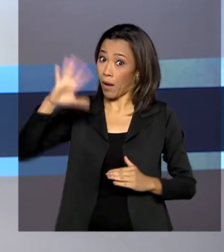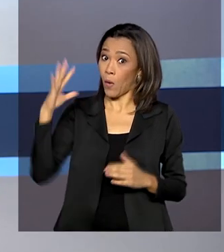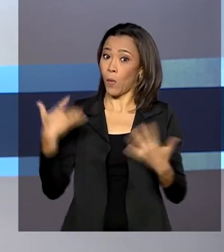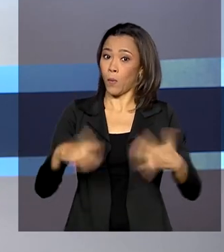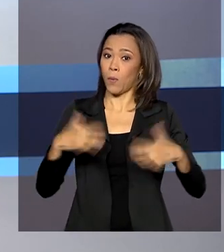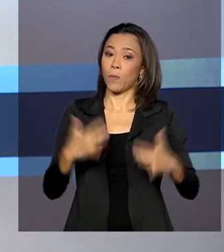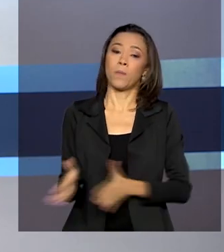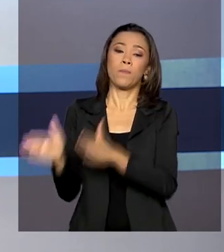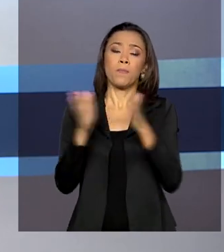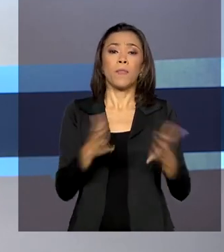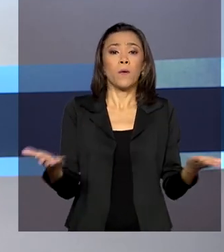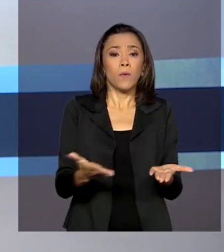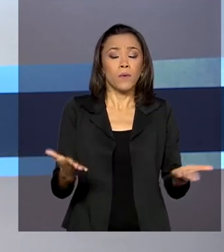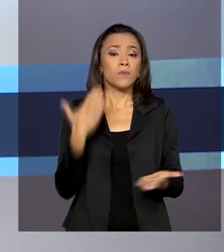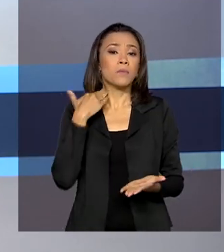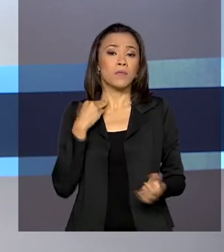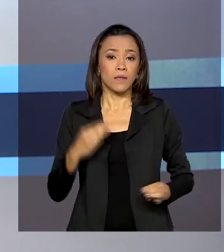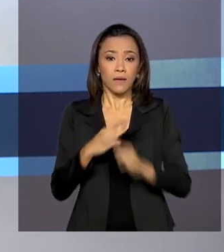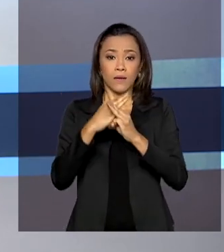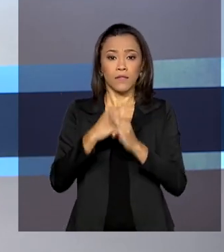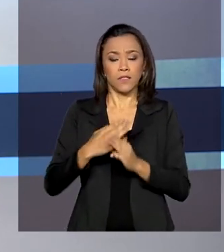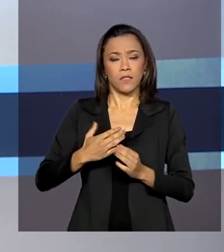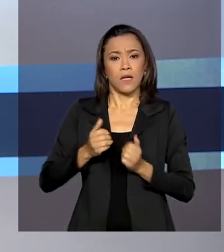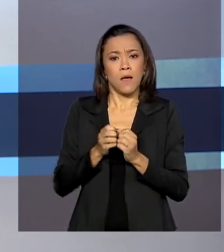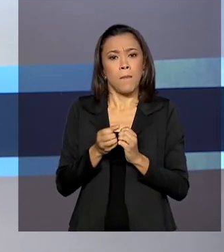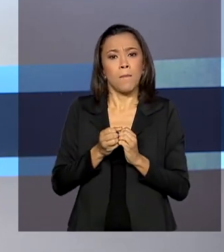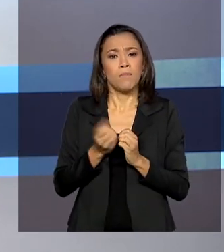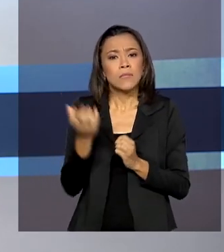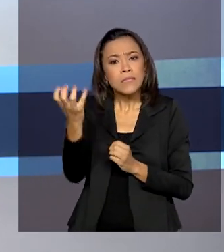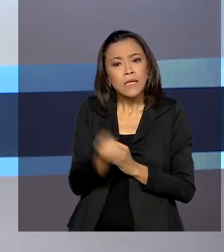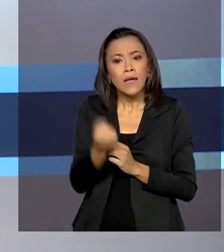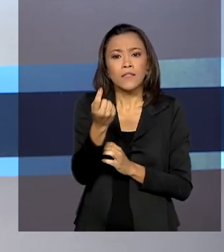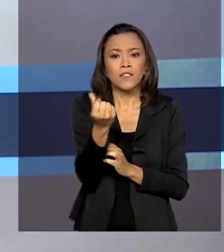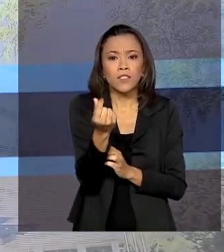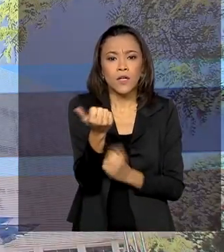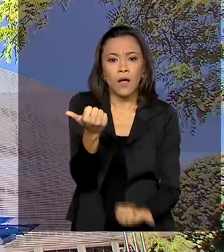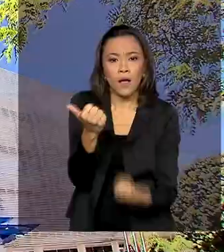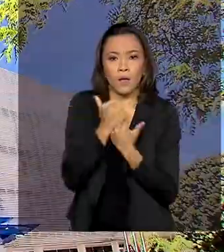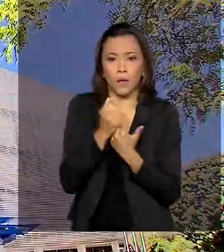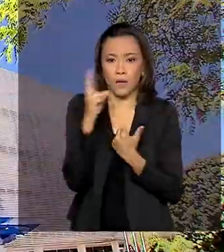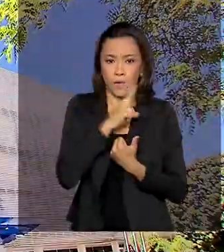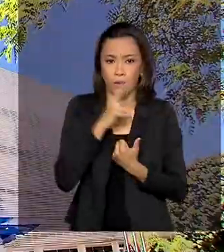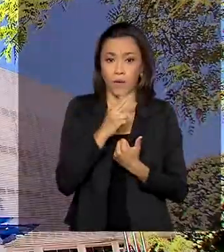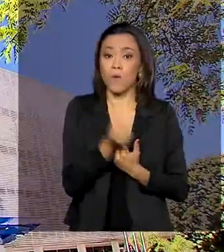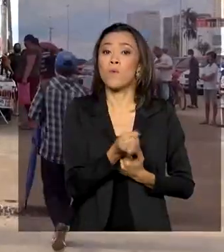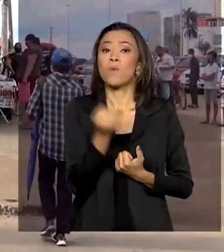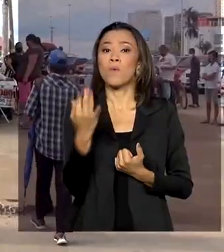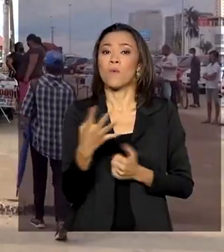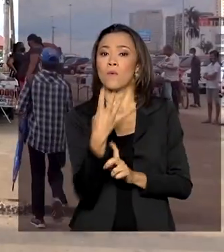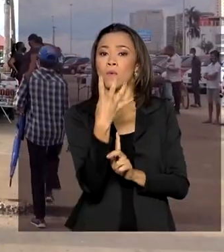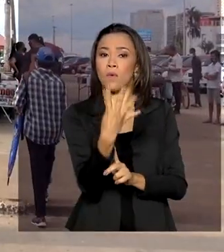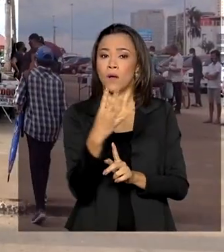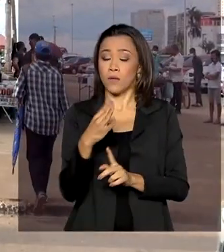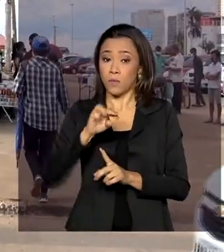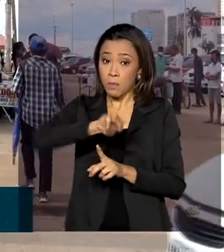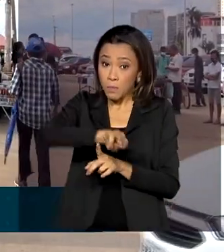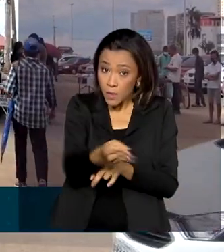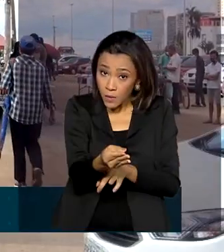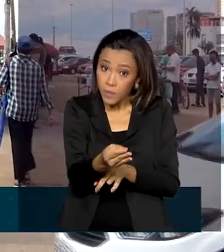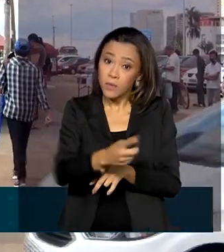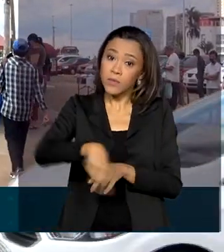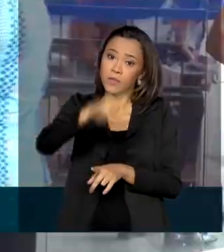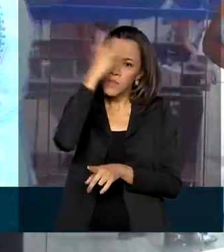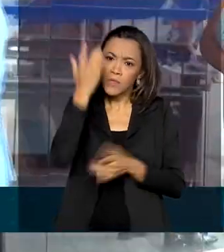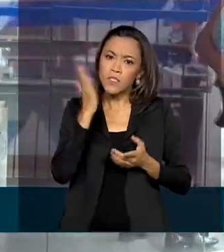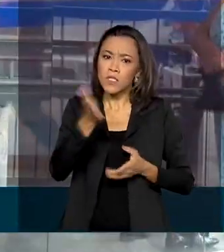E a Caixa libera hoje o saque em dinheiro do auxílio emergencial para 4 milhões de beneficiários nascidos em setembro.